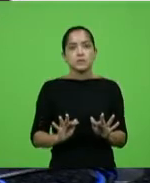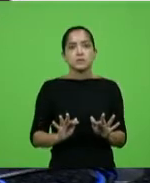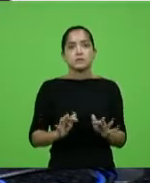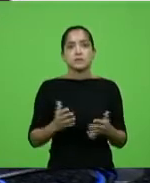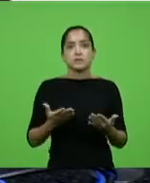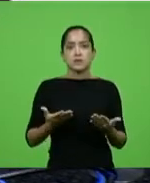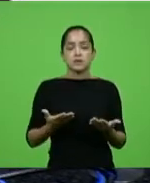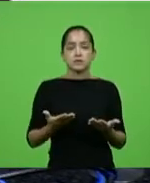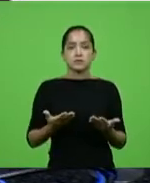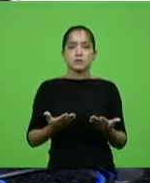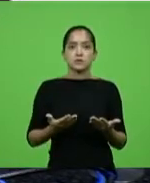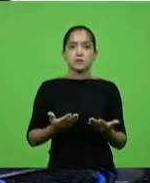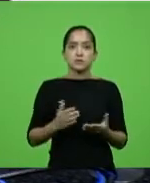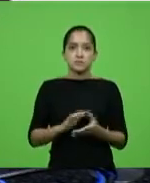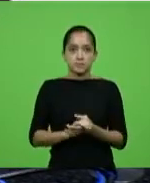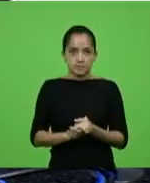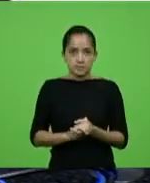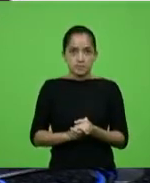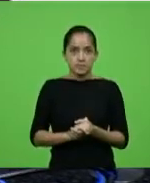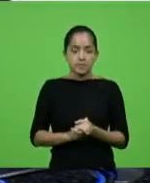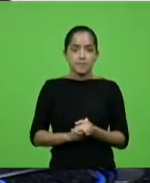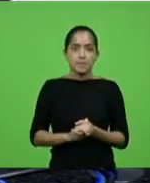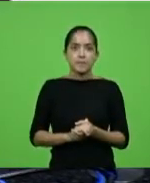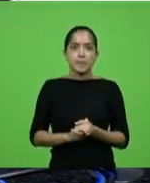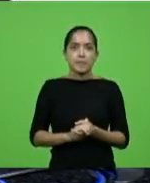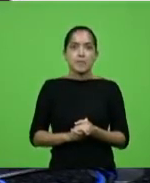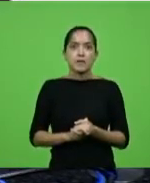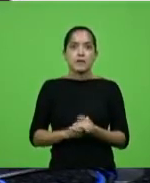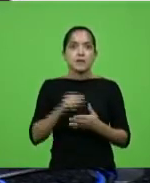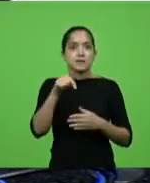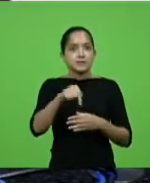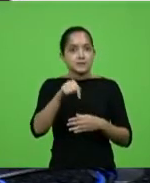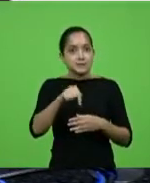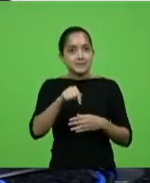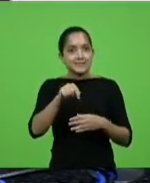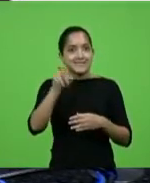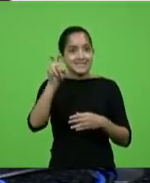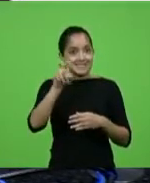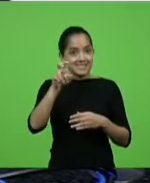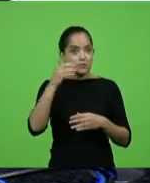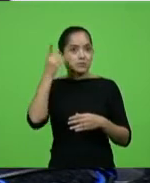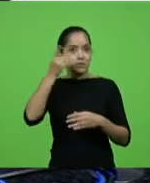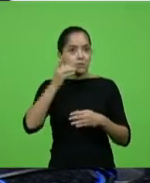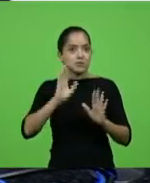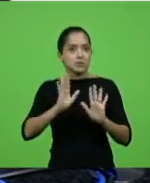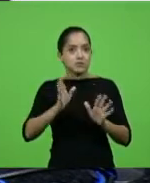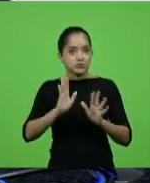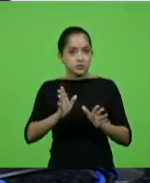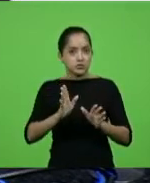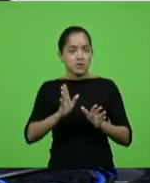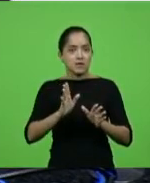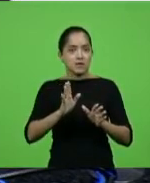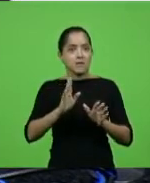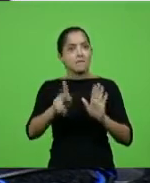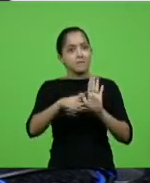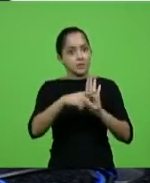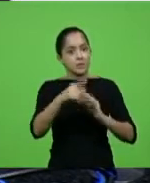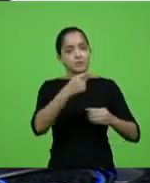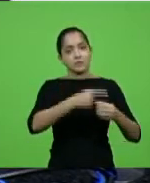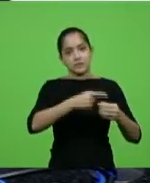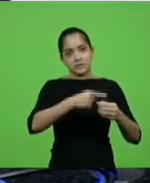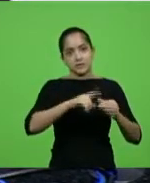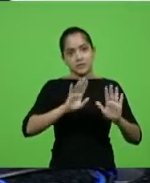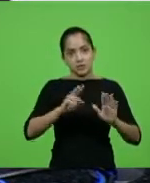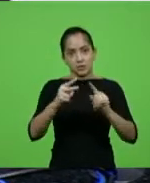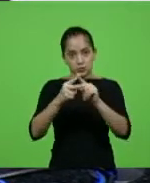de passar por essa casa cinco deputados e dois deles viraram presidente dessa